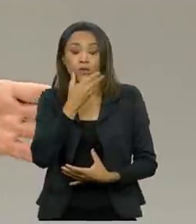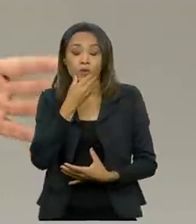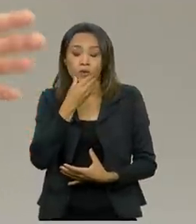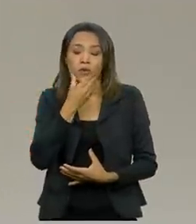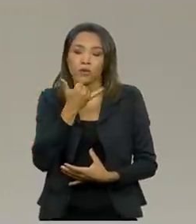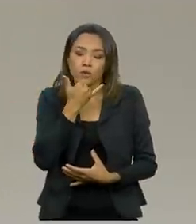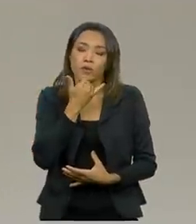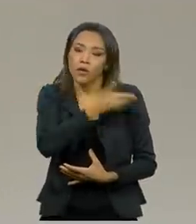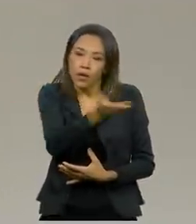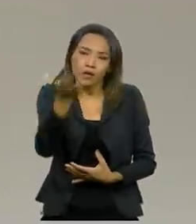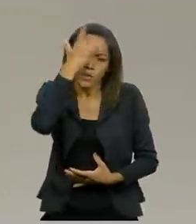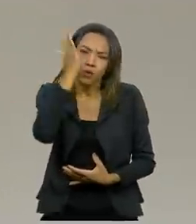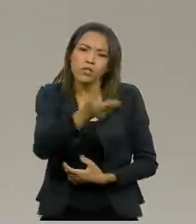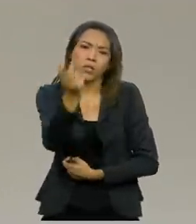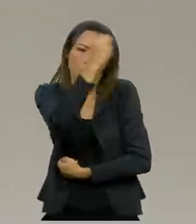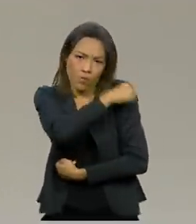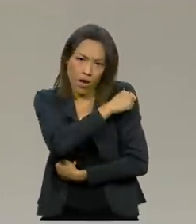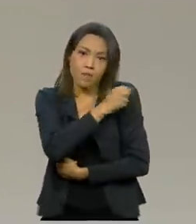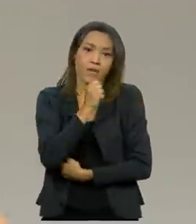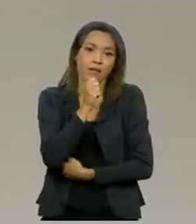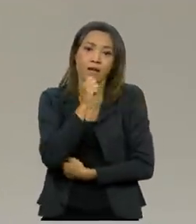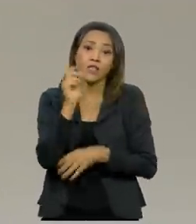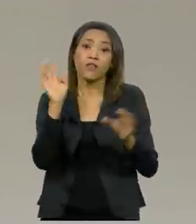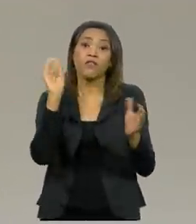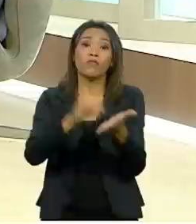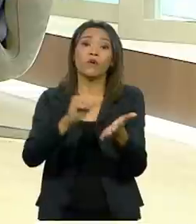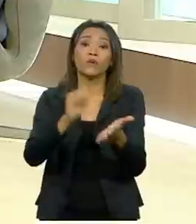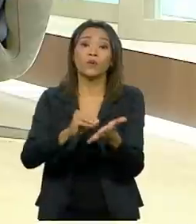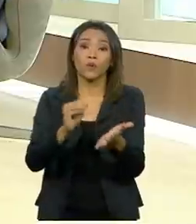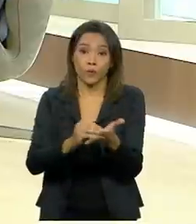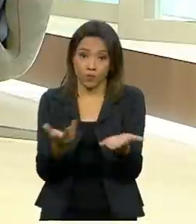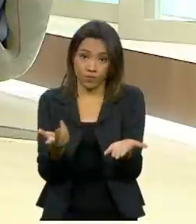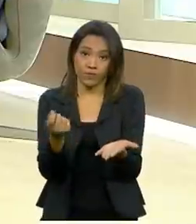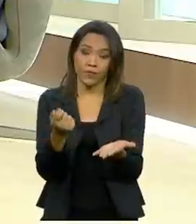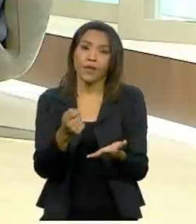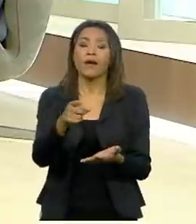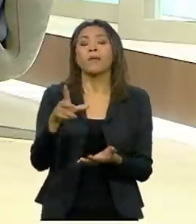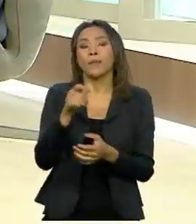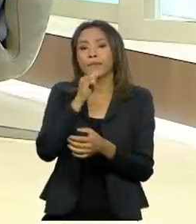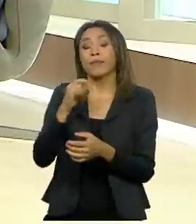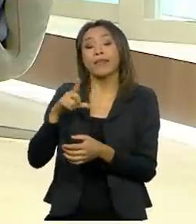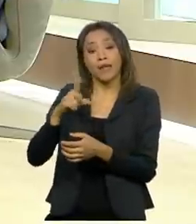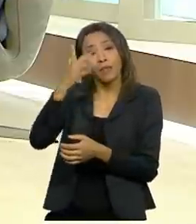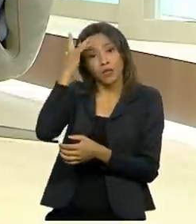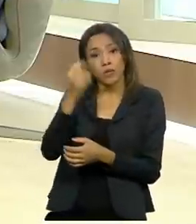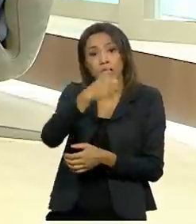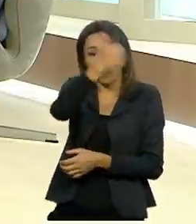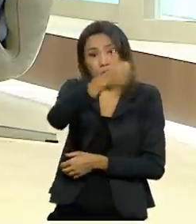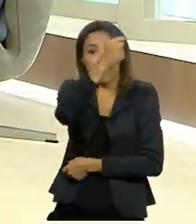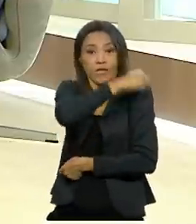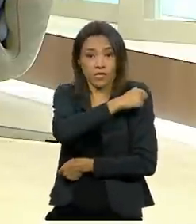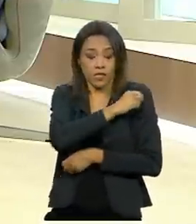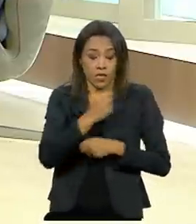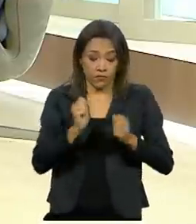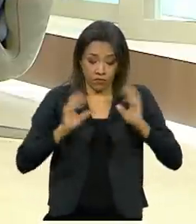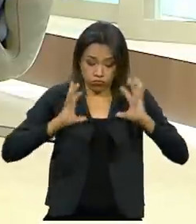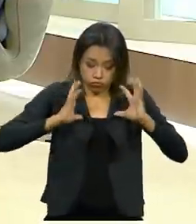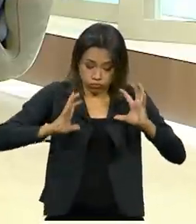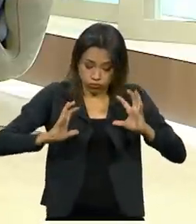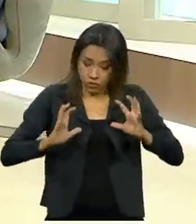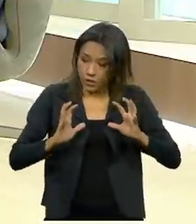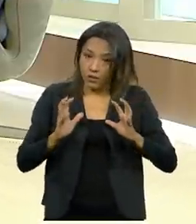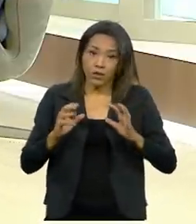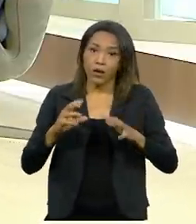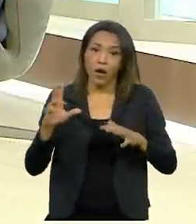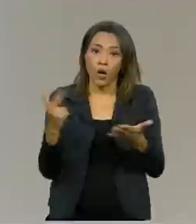dose, mas não completaram o esquema vacinal? Deixa ajudar aqui na pergunta. Tem gente que teve reação na primeira dose e fica com receio de tomar